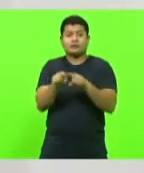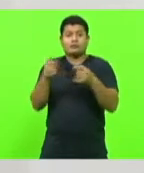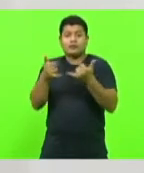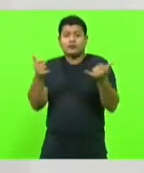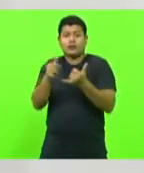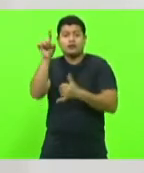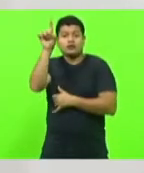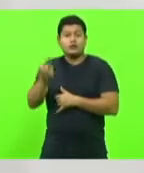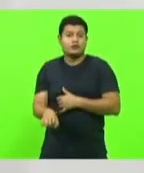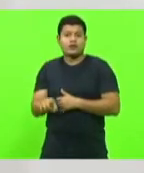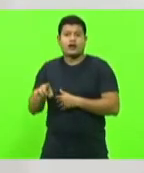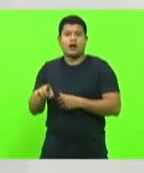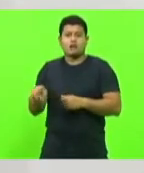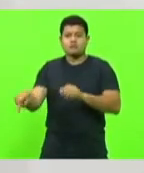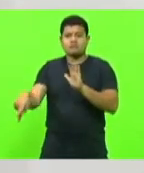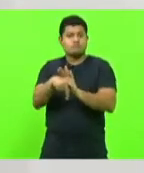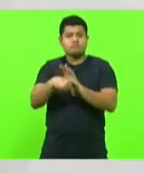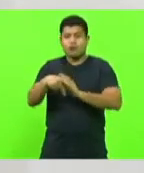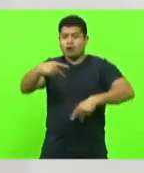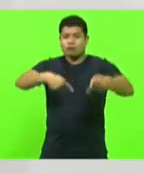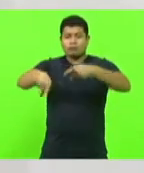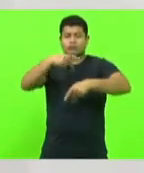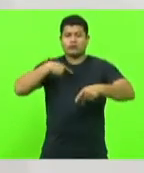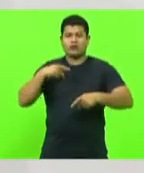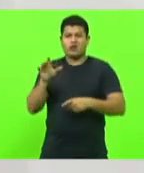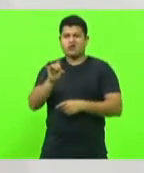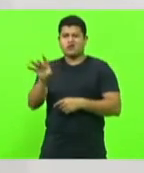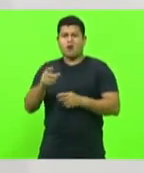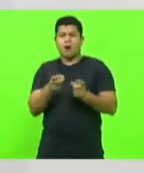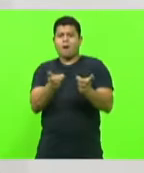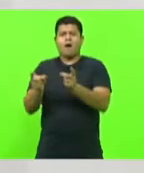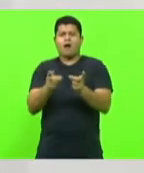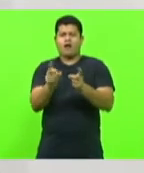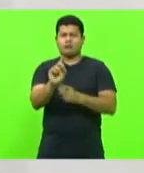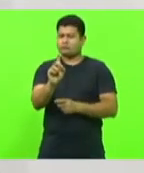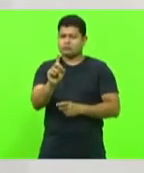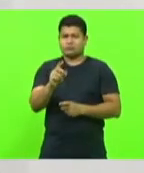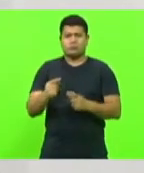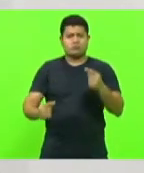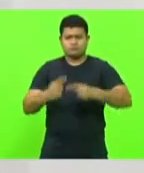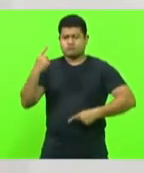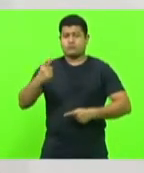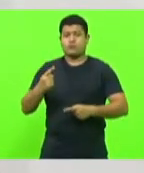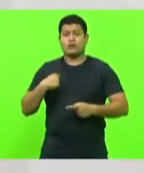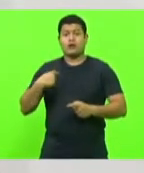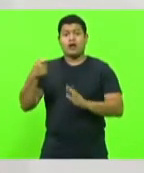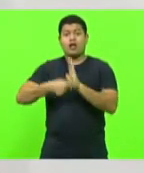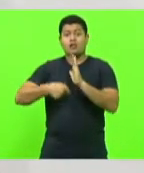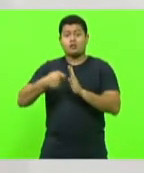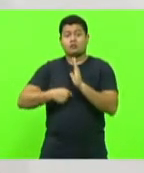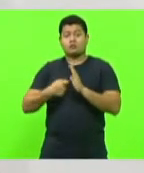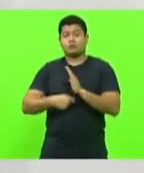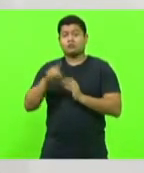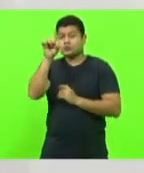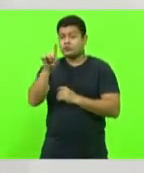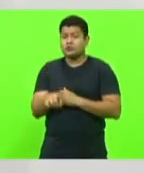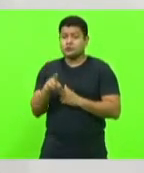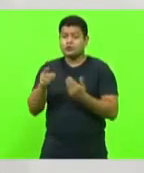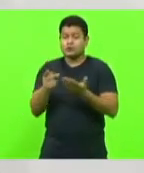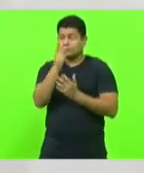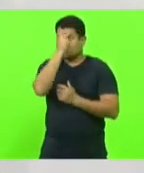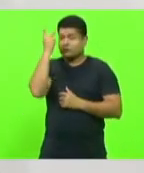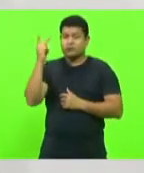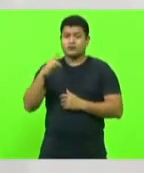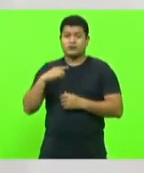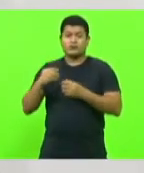mercadorias. A luta por esses direitos das pessoas atingidas pelas barragens, que é